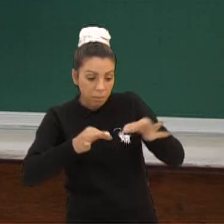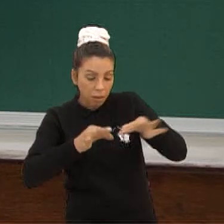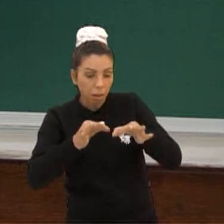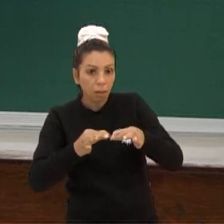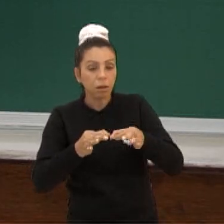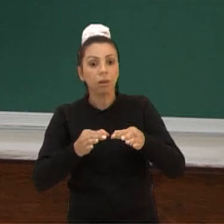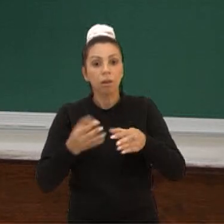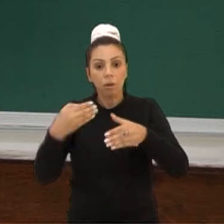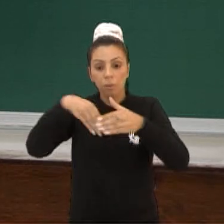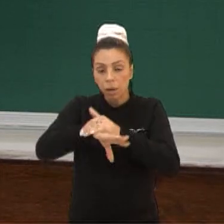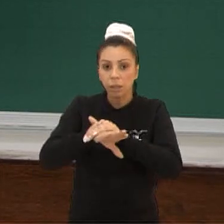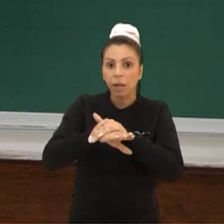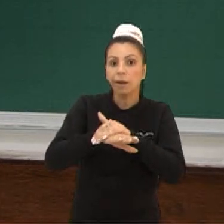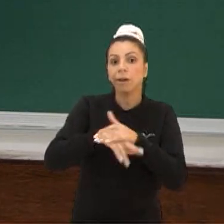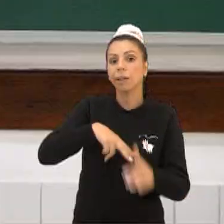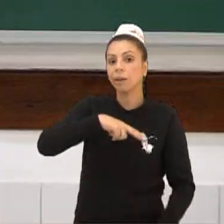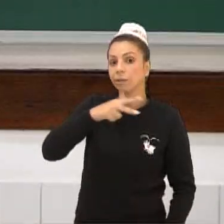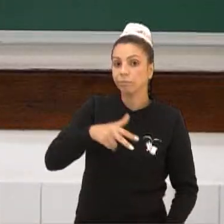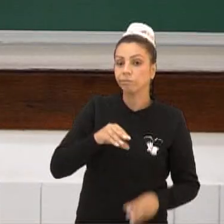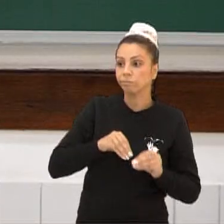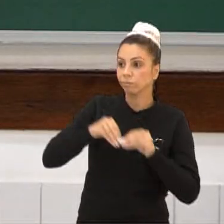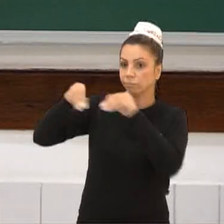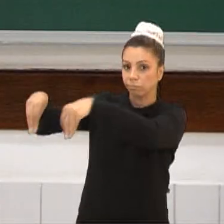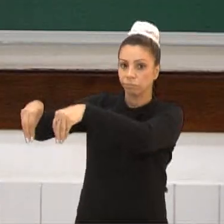embalar esse material e mandar para a sua terra natal.